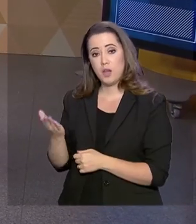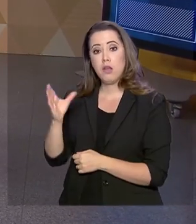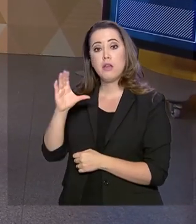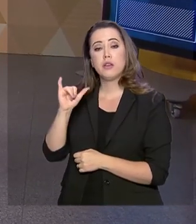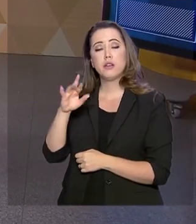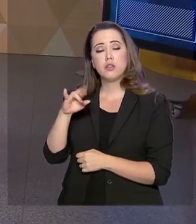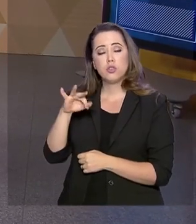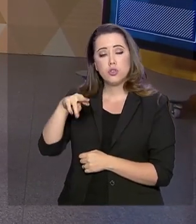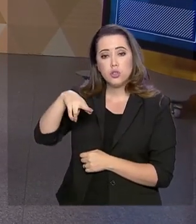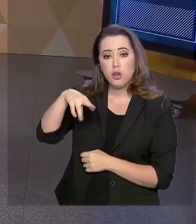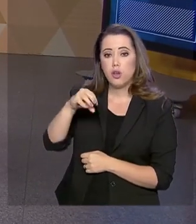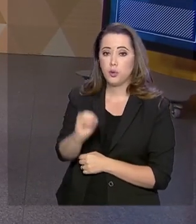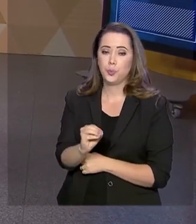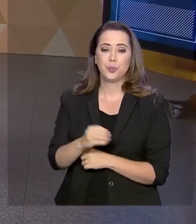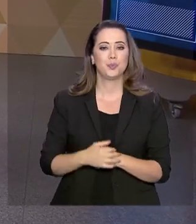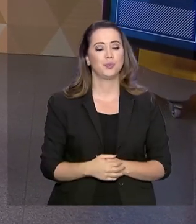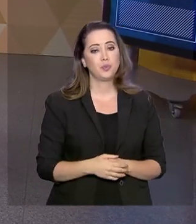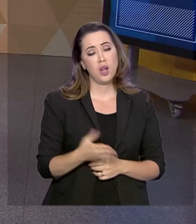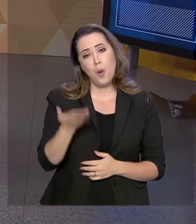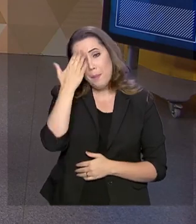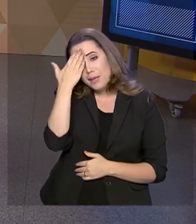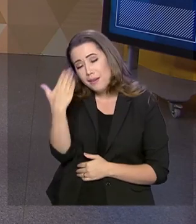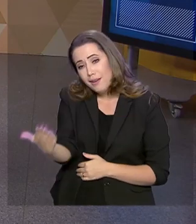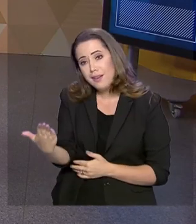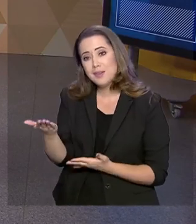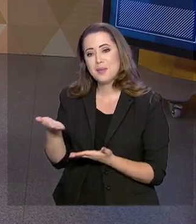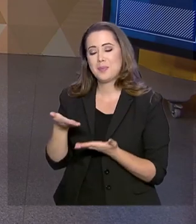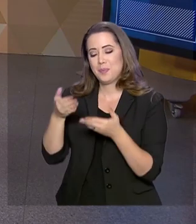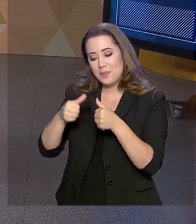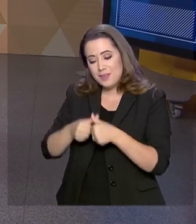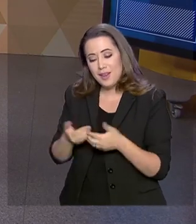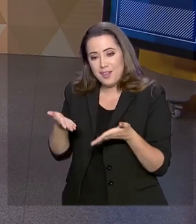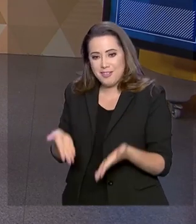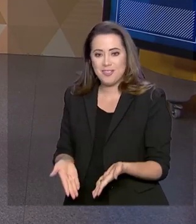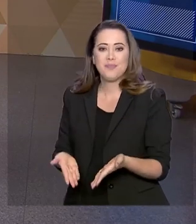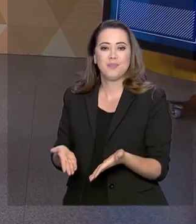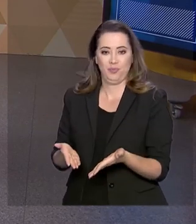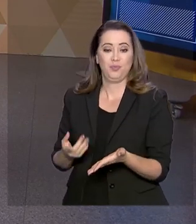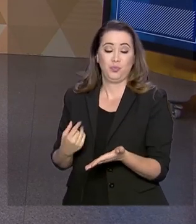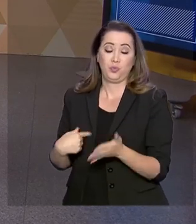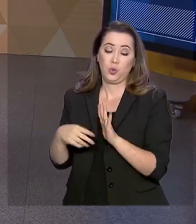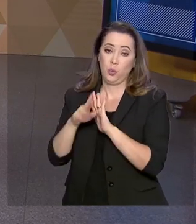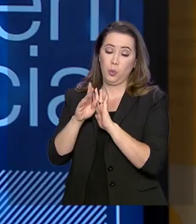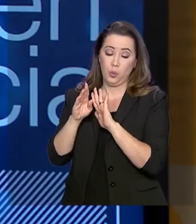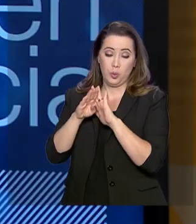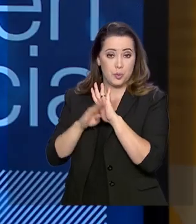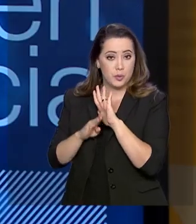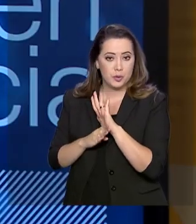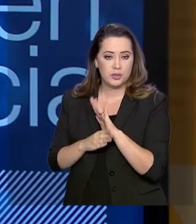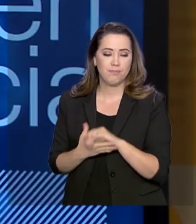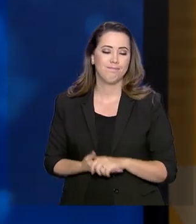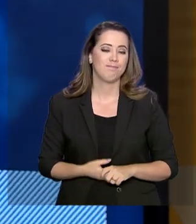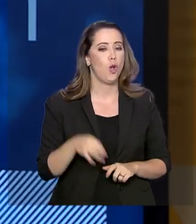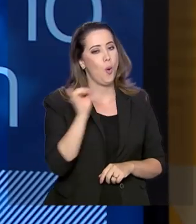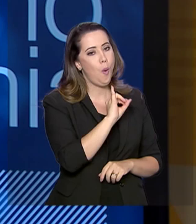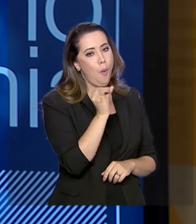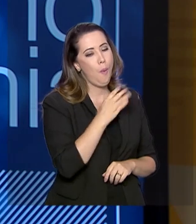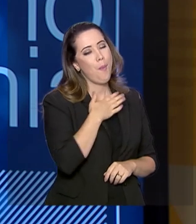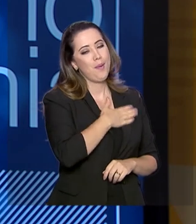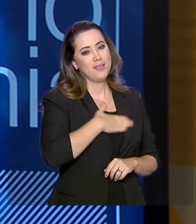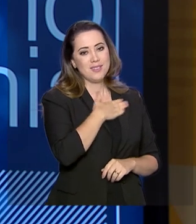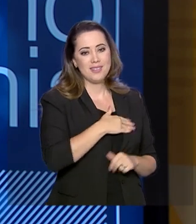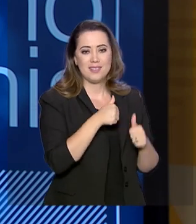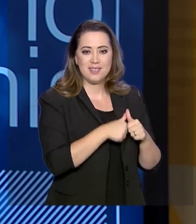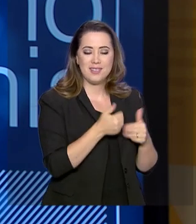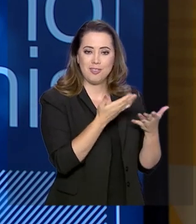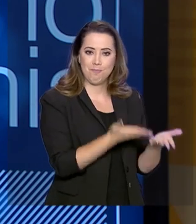Recker. Secretário, muito obrigado pela presença aqui no Brasil em Pauta. Olá, Paulo. Prazer falar com você e com os telespectadores do